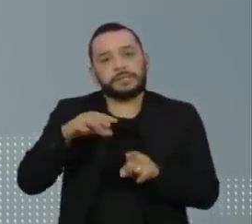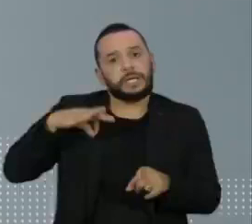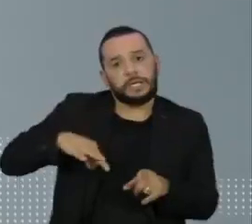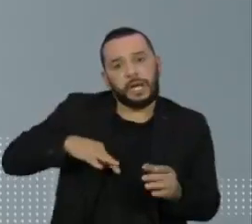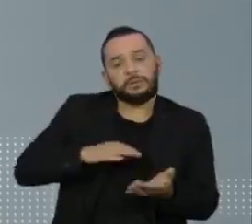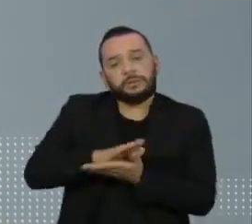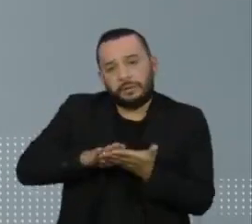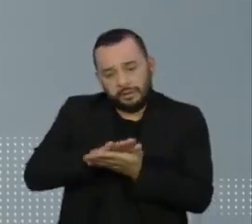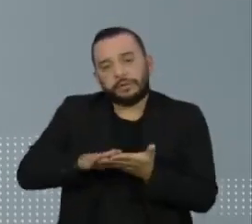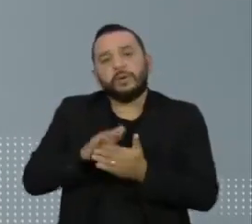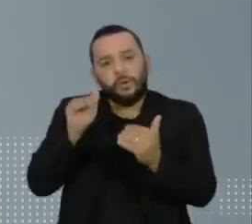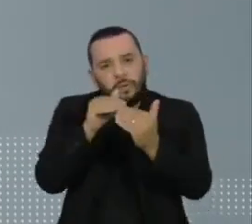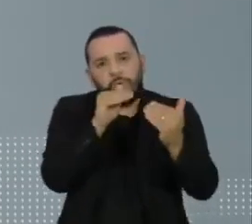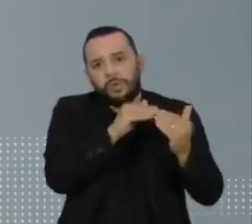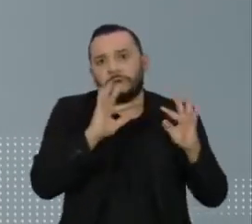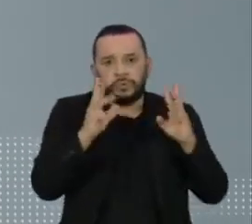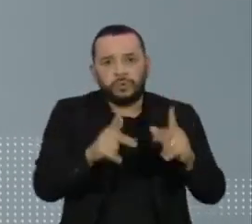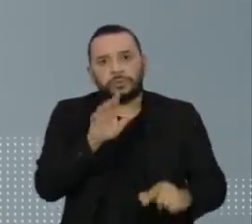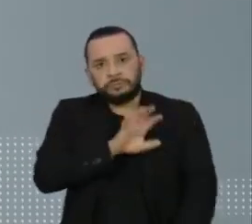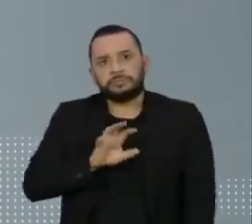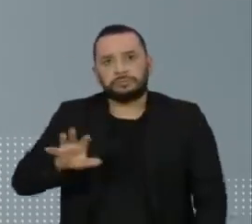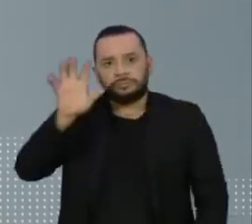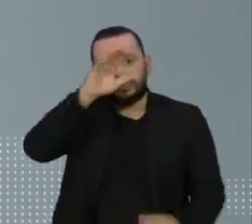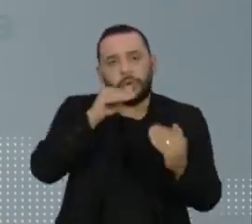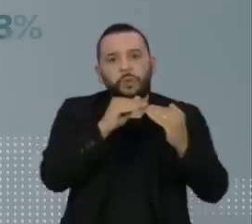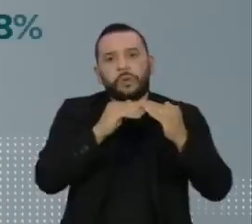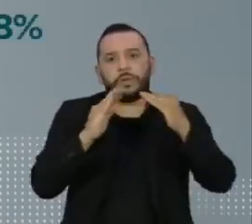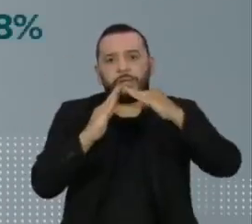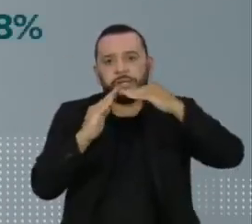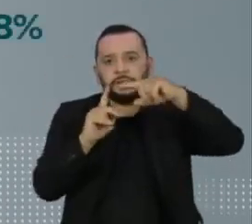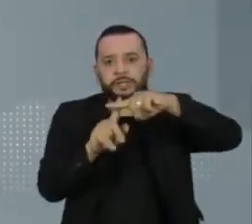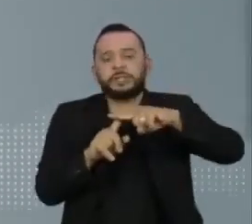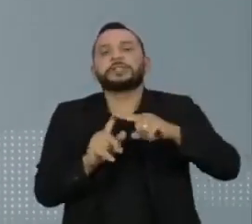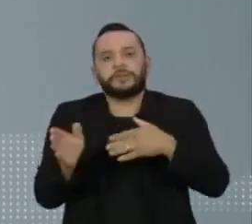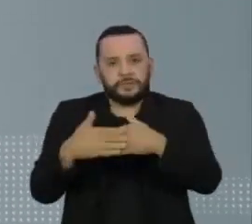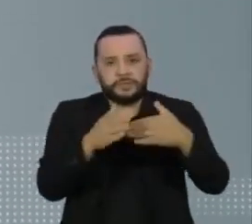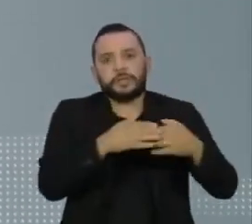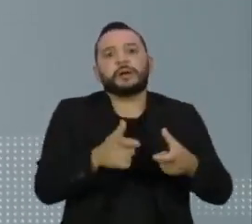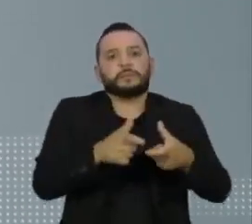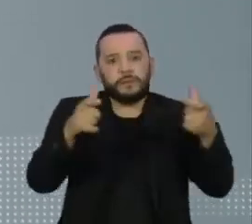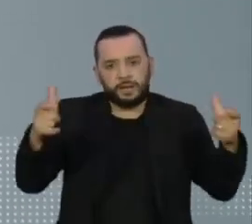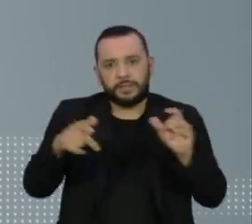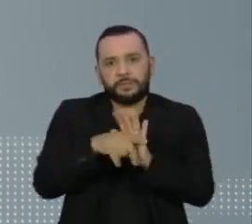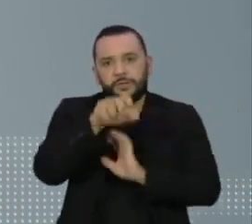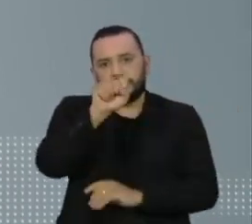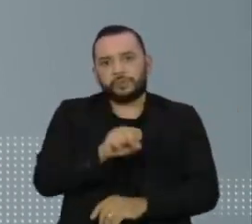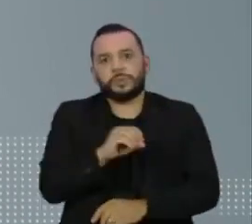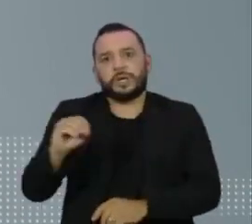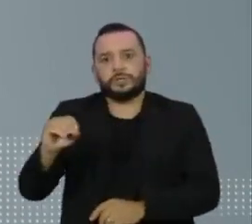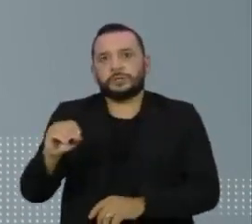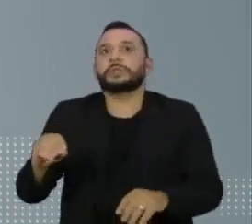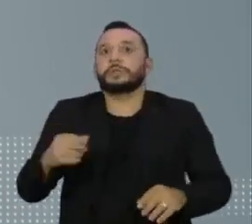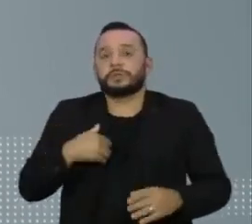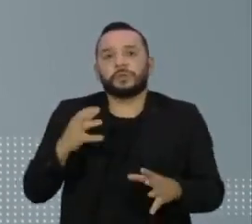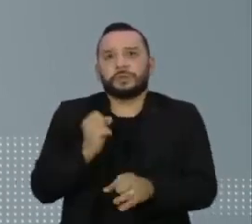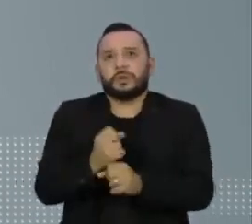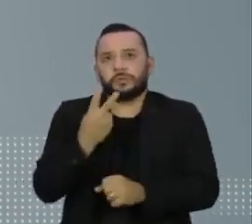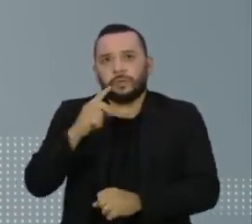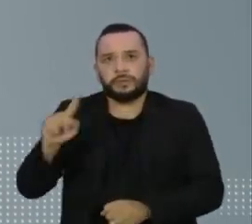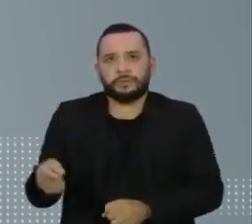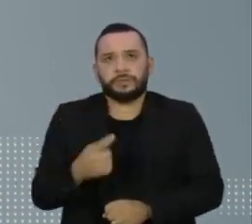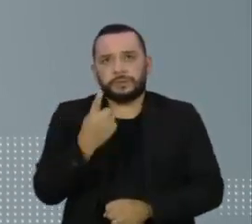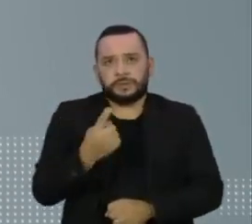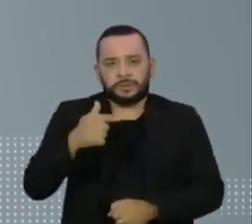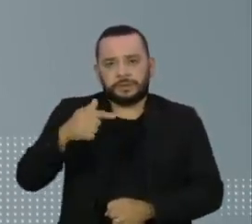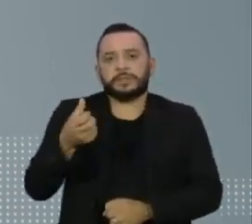as regiões do Brasil concordam com as igrejas fechadas e a maioria está no sudeste. Foram entrevistadas 2.176 pessoas por